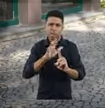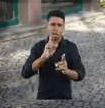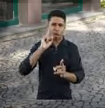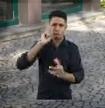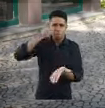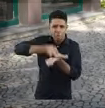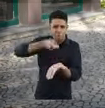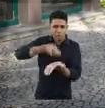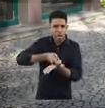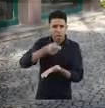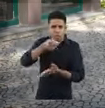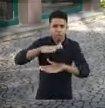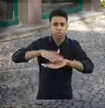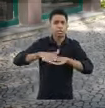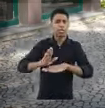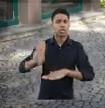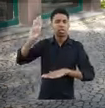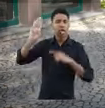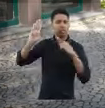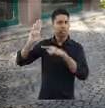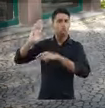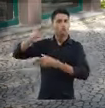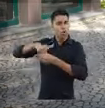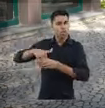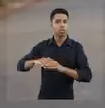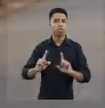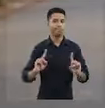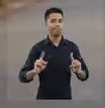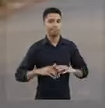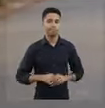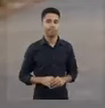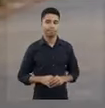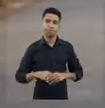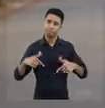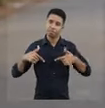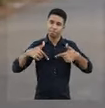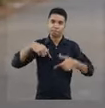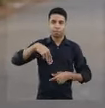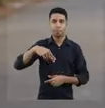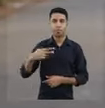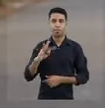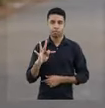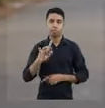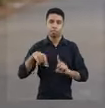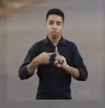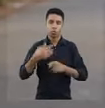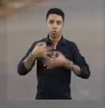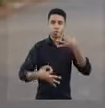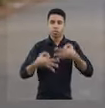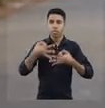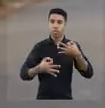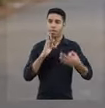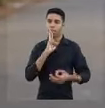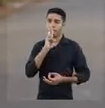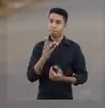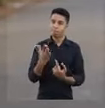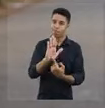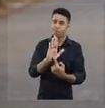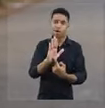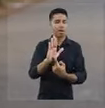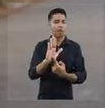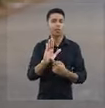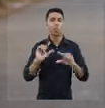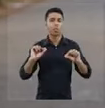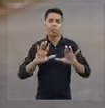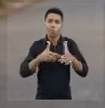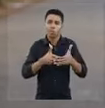Obrigando-o a votar ou deixar de votar em determinado candidato A atuação do Ministério Público do Trabalho Priscila Buaruto Do Judiciário neste caso,